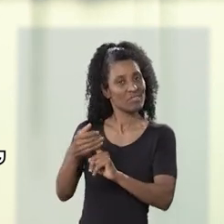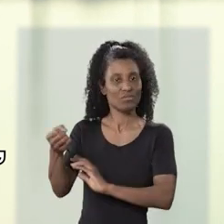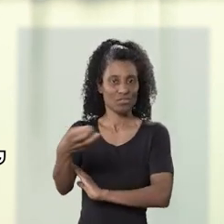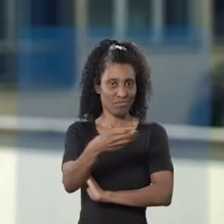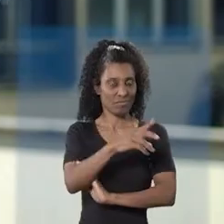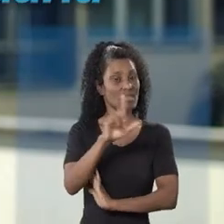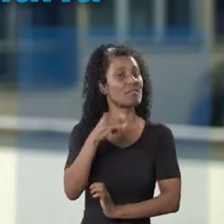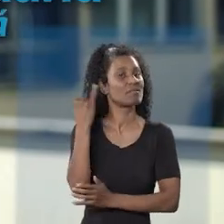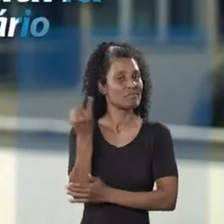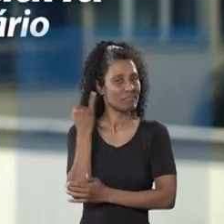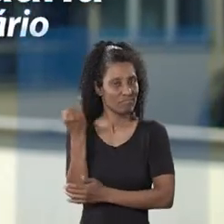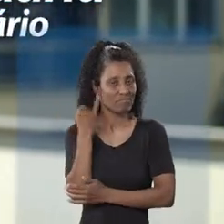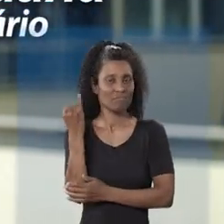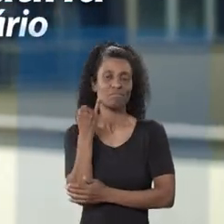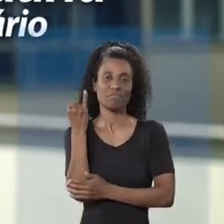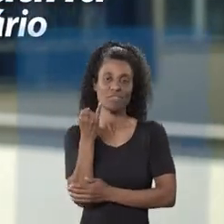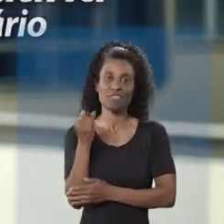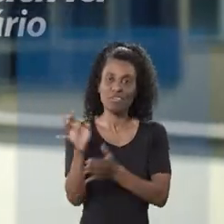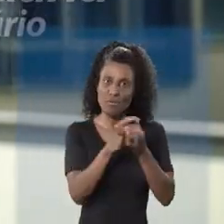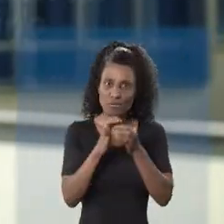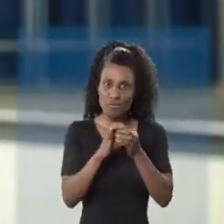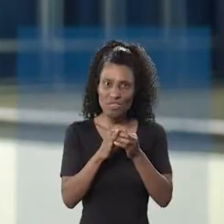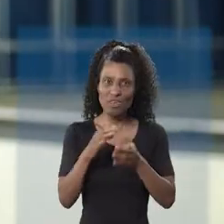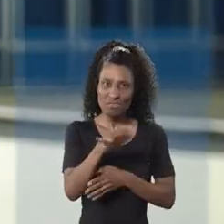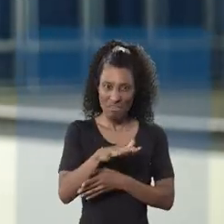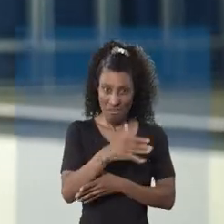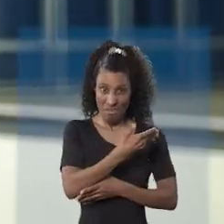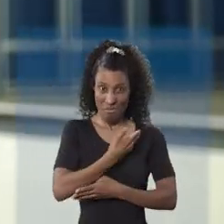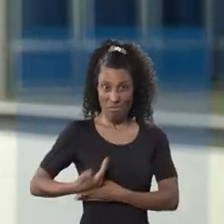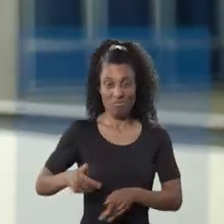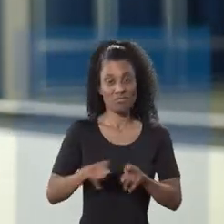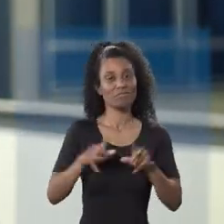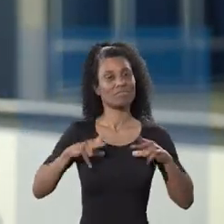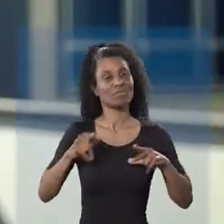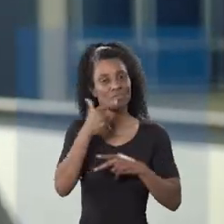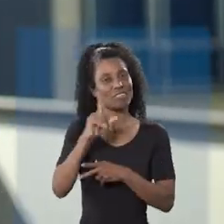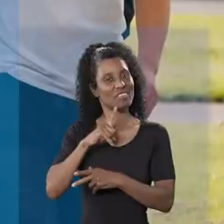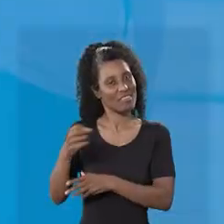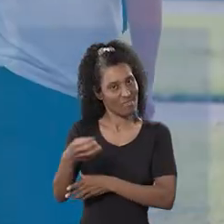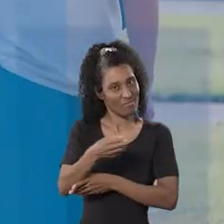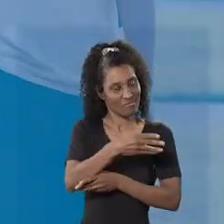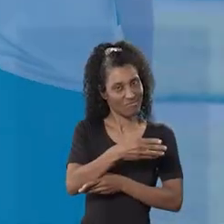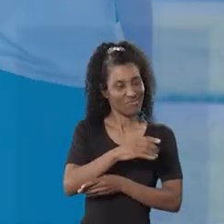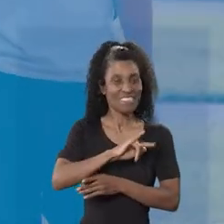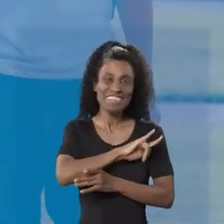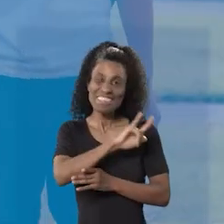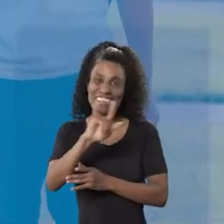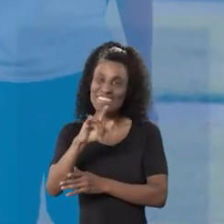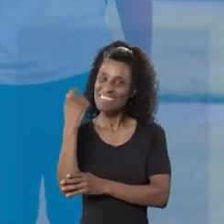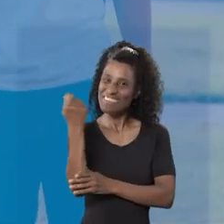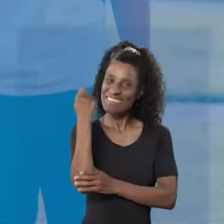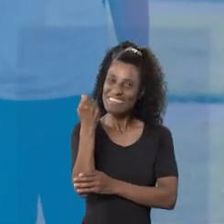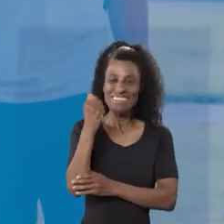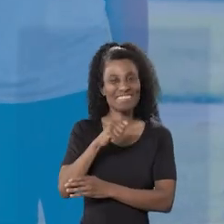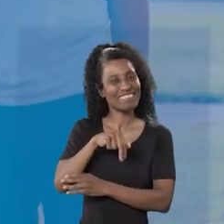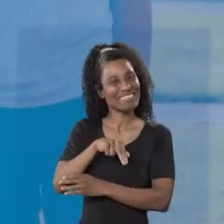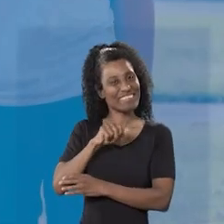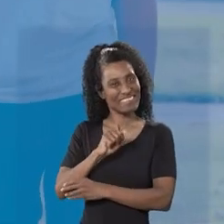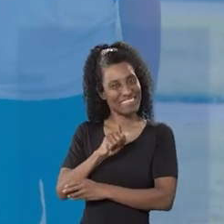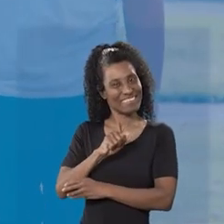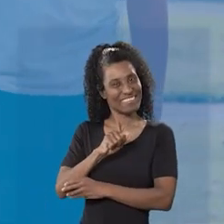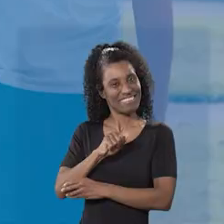inovação. É fundamental que a gente reúne o setor público e privado para que exista inovação. Quem ama o Rio Grande anda!